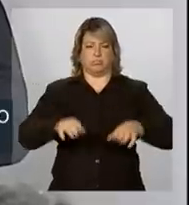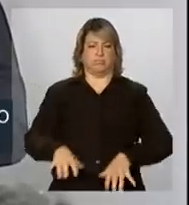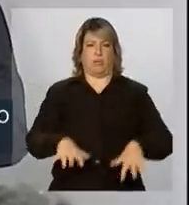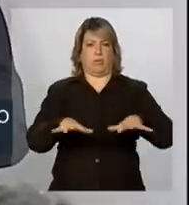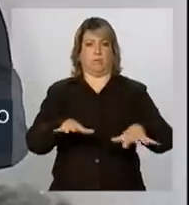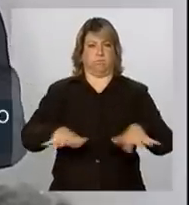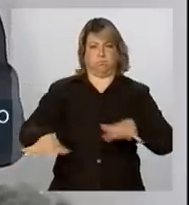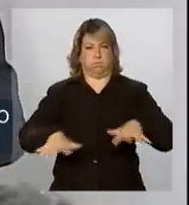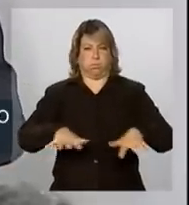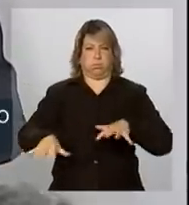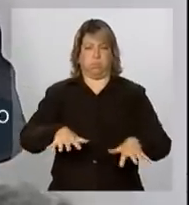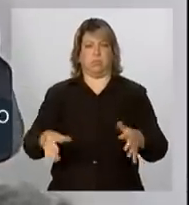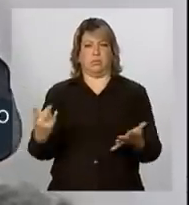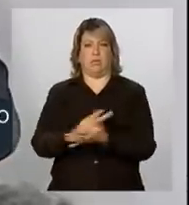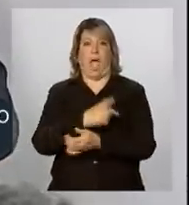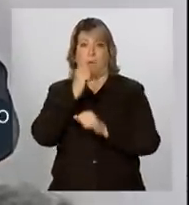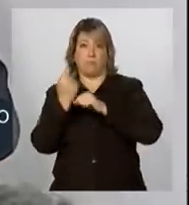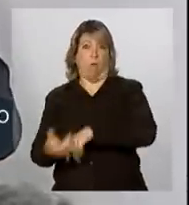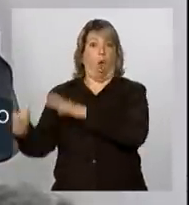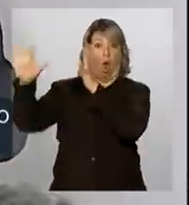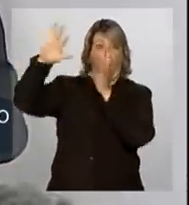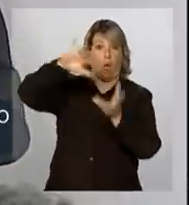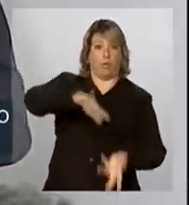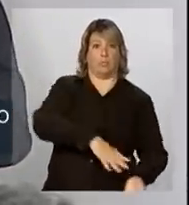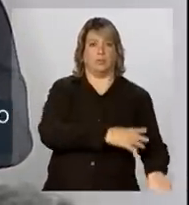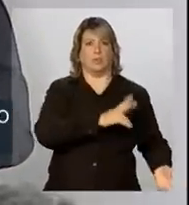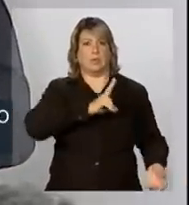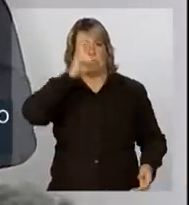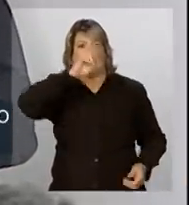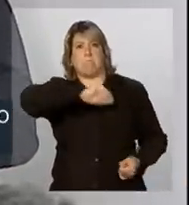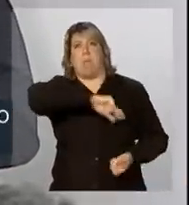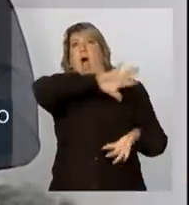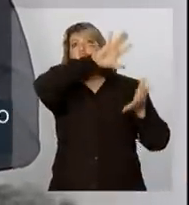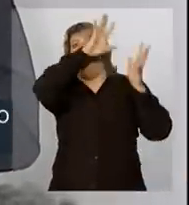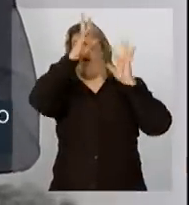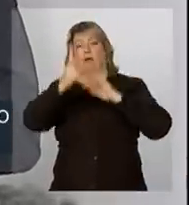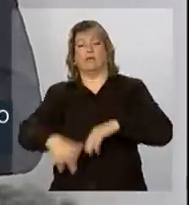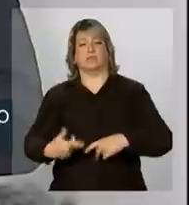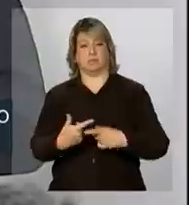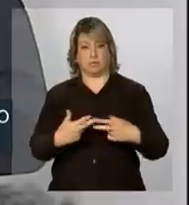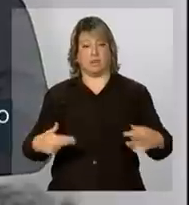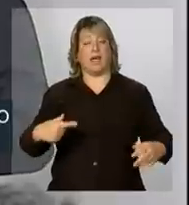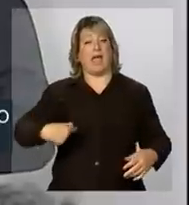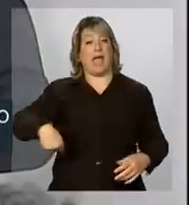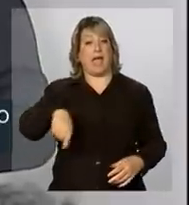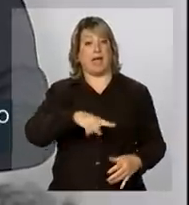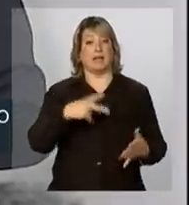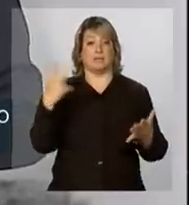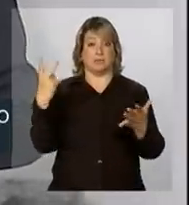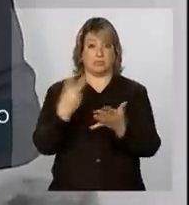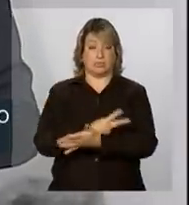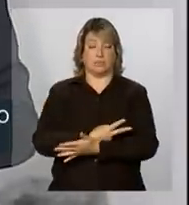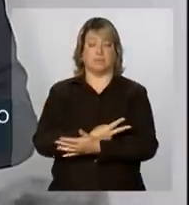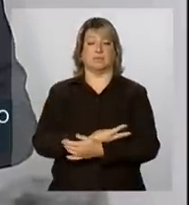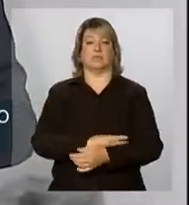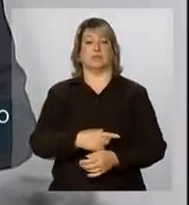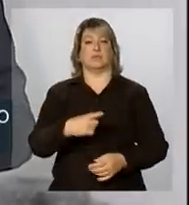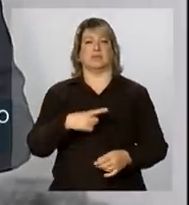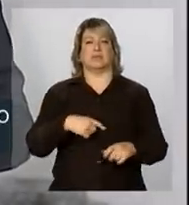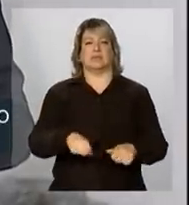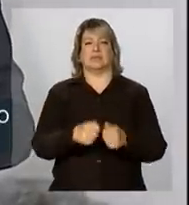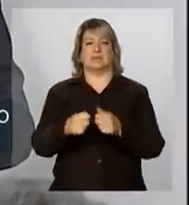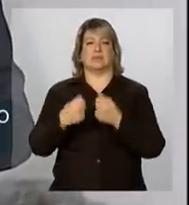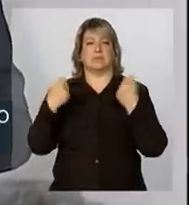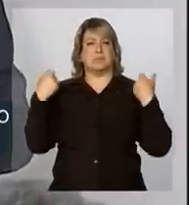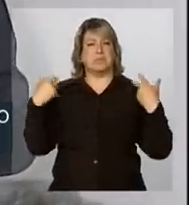terremotos, maremotos, tucinames, esses eventos extremos causaram prejuízos superiores a